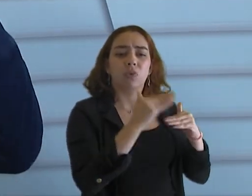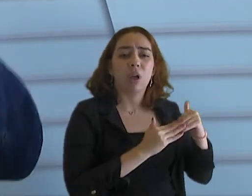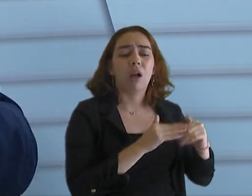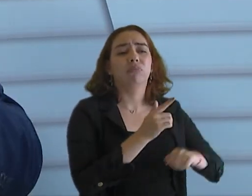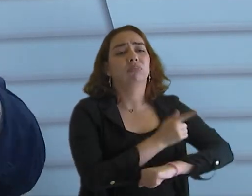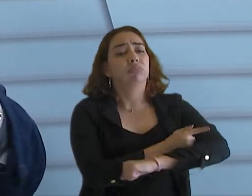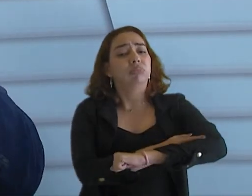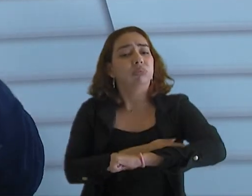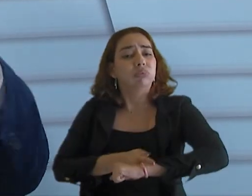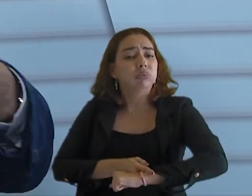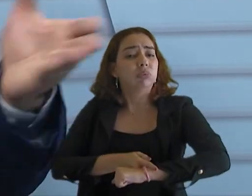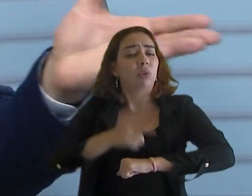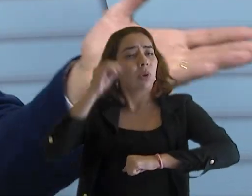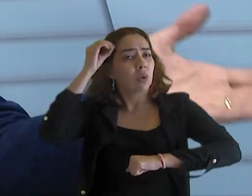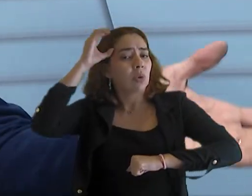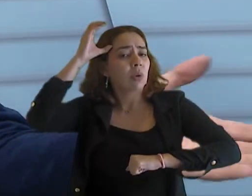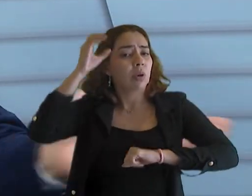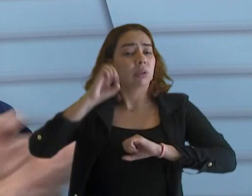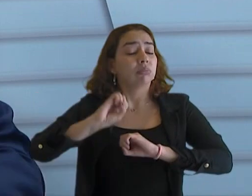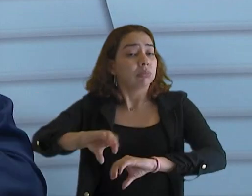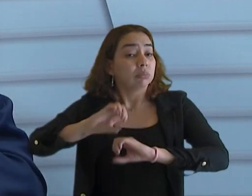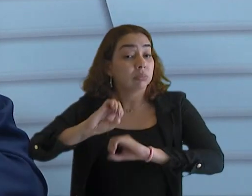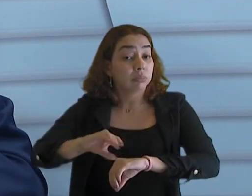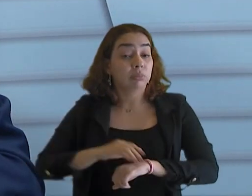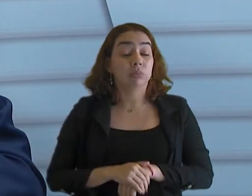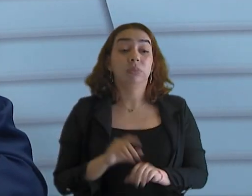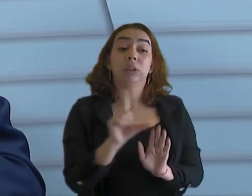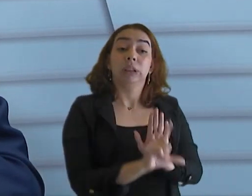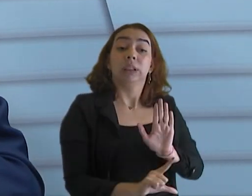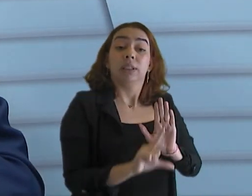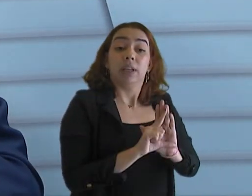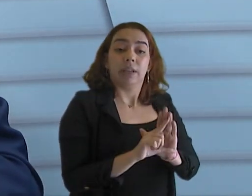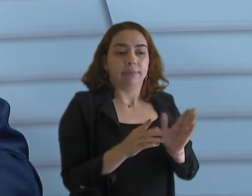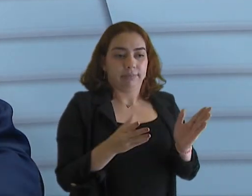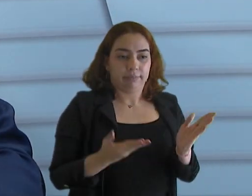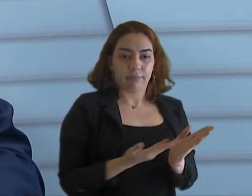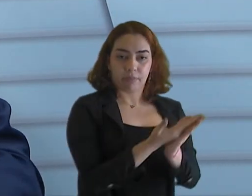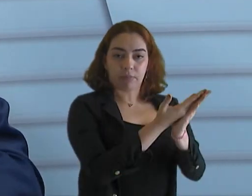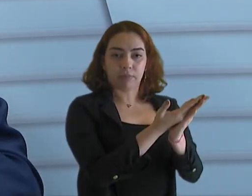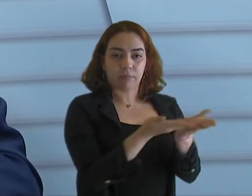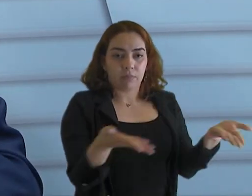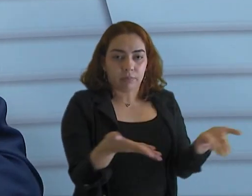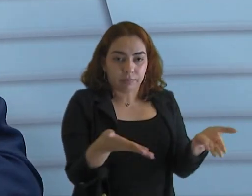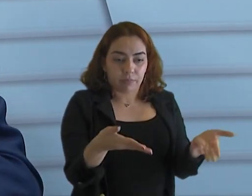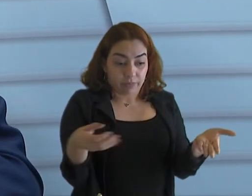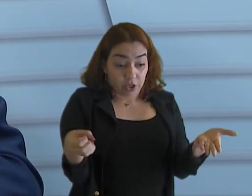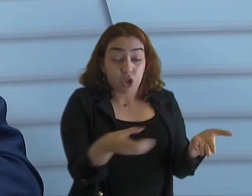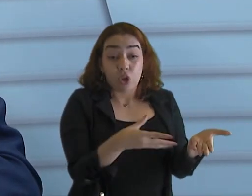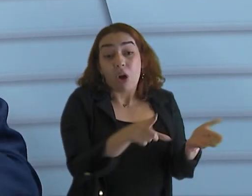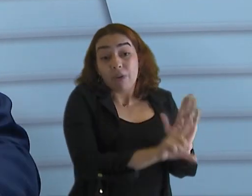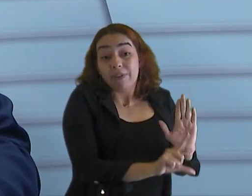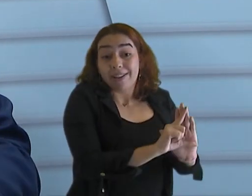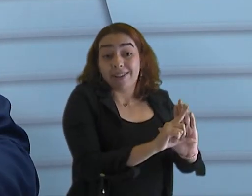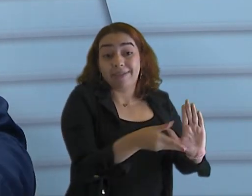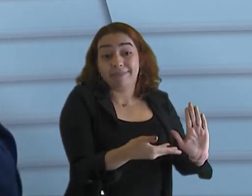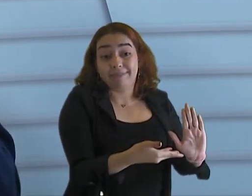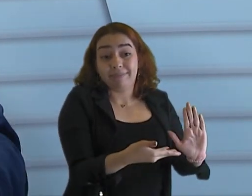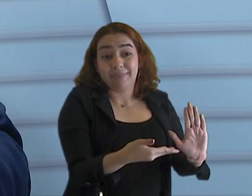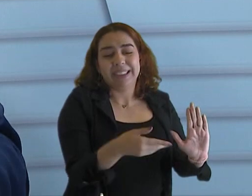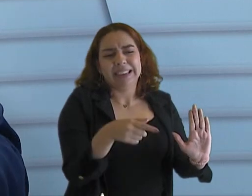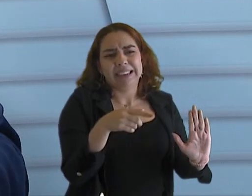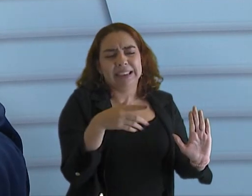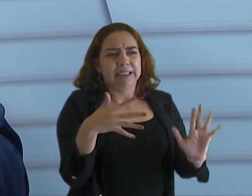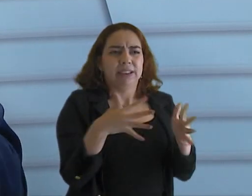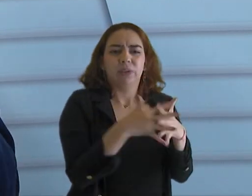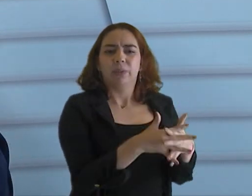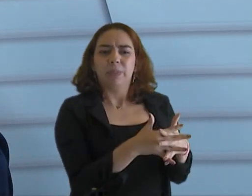levando aquilo que é a demanda dos gestores. Por exemplo, a gente tem uma nova lei de licitações, que causa uma certa... É difícil,